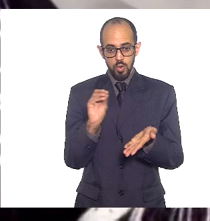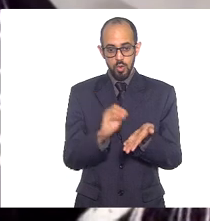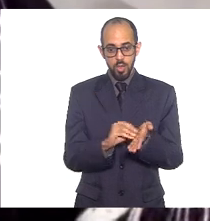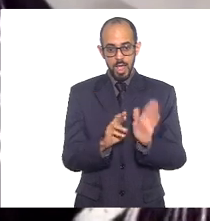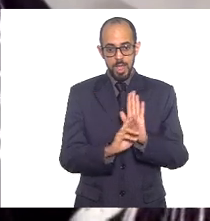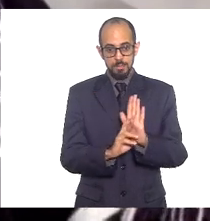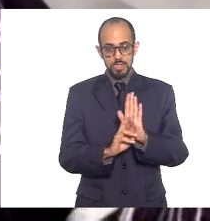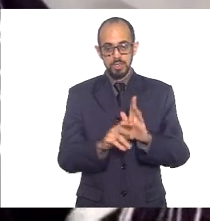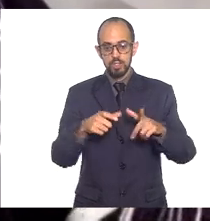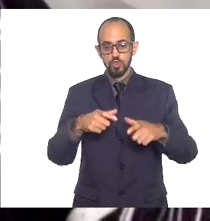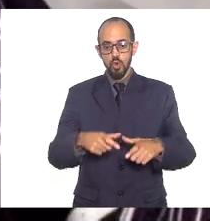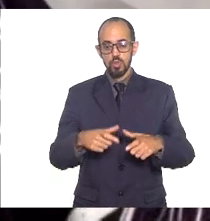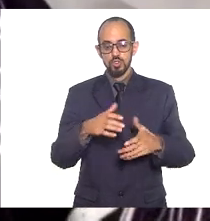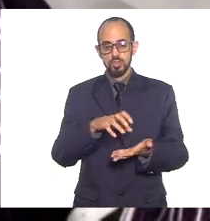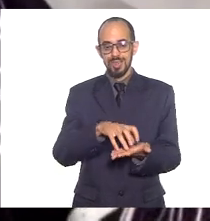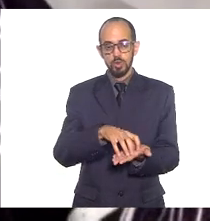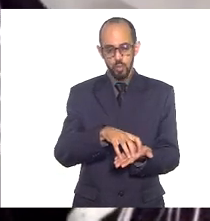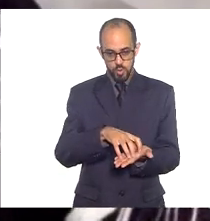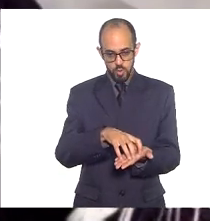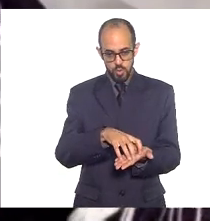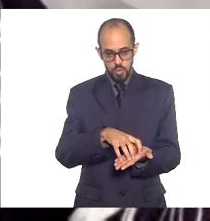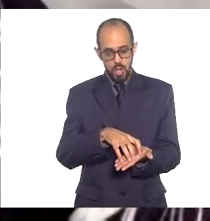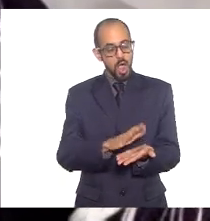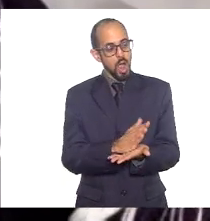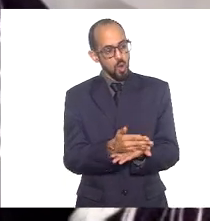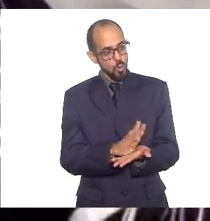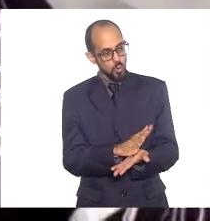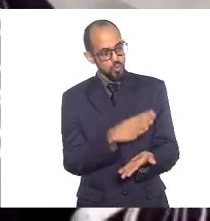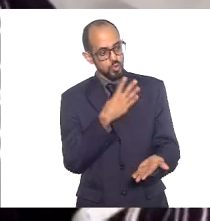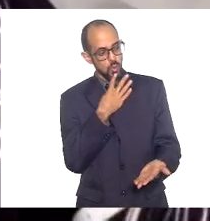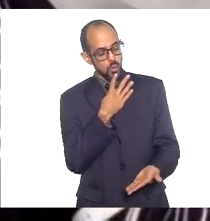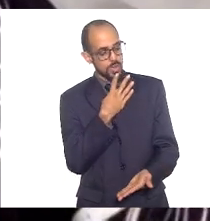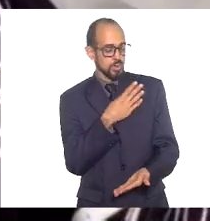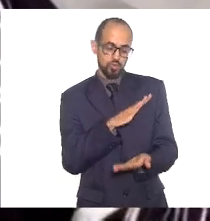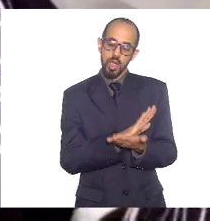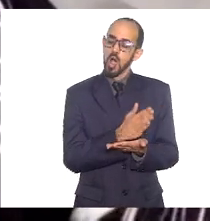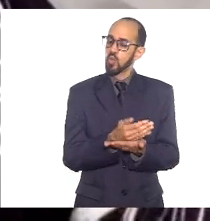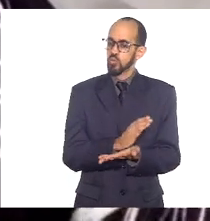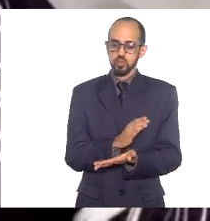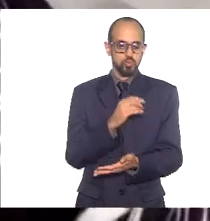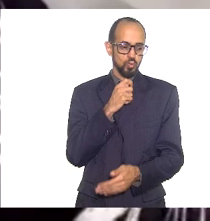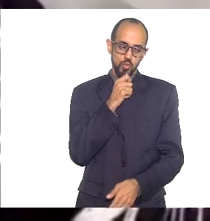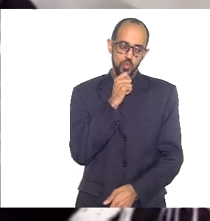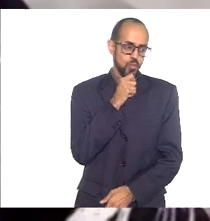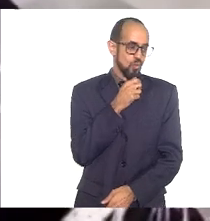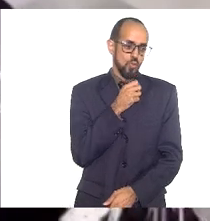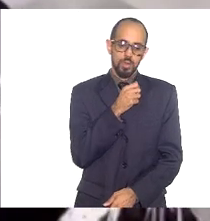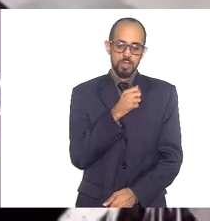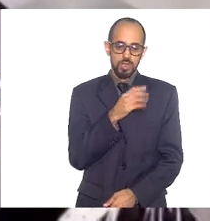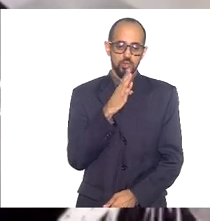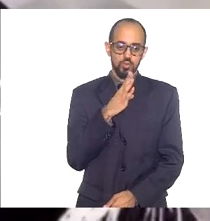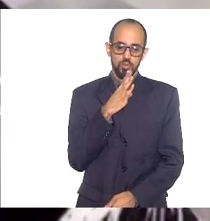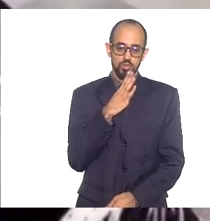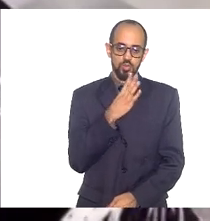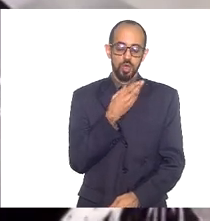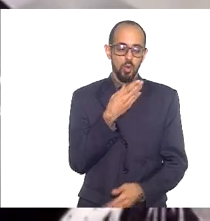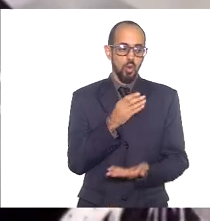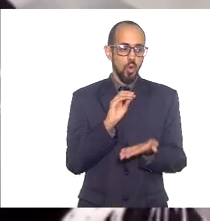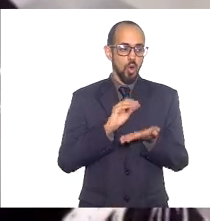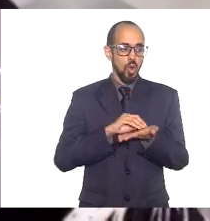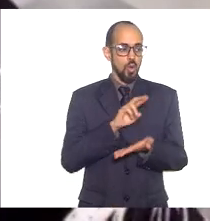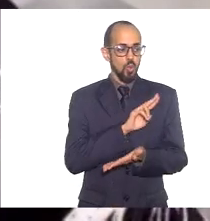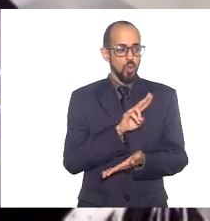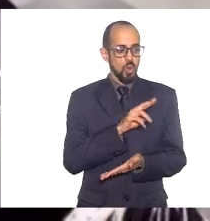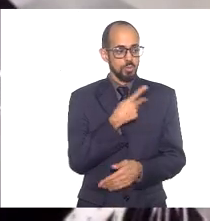onde são. Eu estou vendo algumas pessoas que eu já conheço, outras não. Por favor, colocar no chat o seu nome e sua origem.